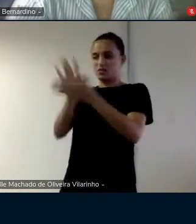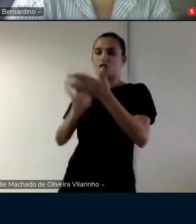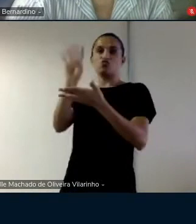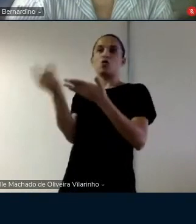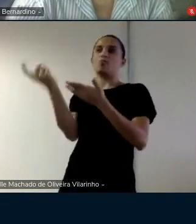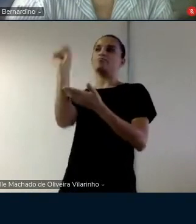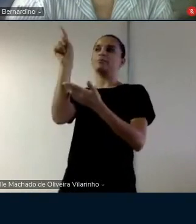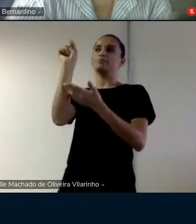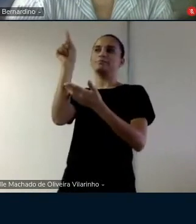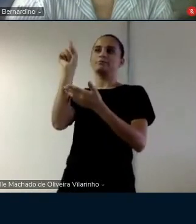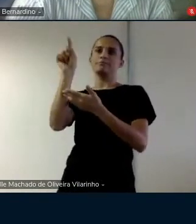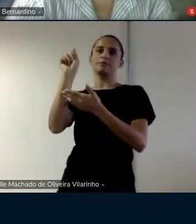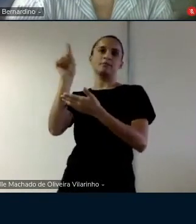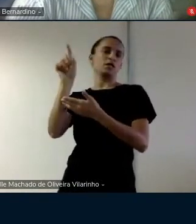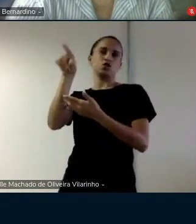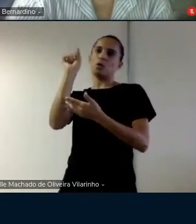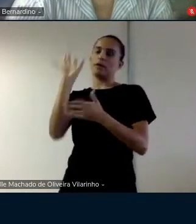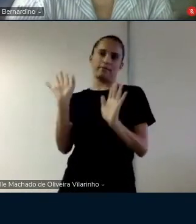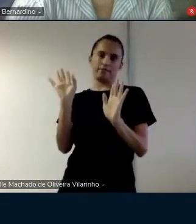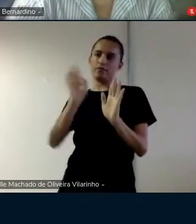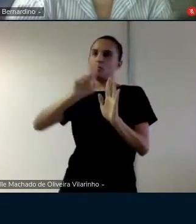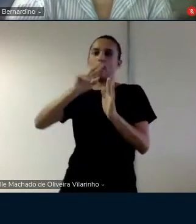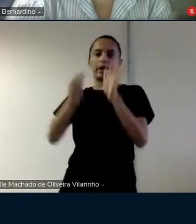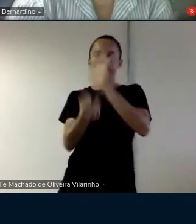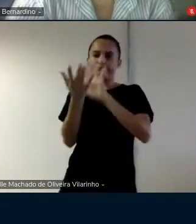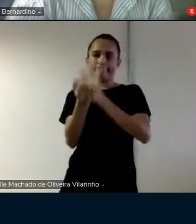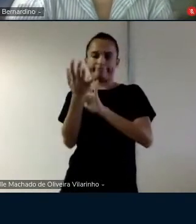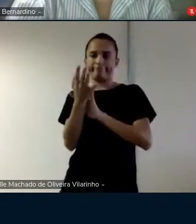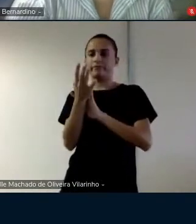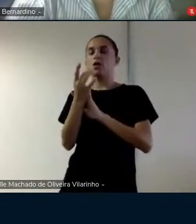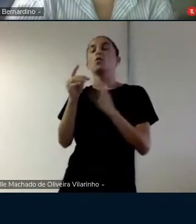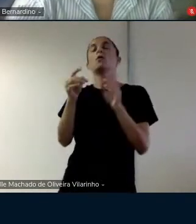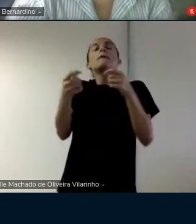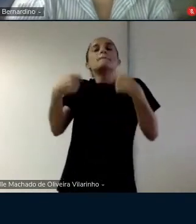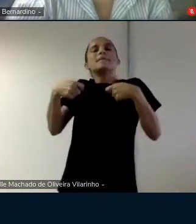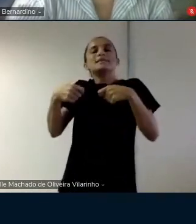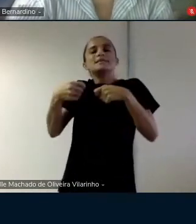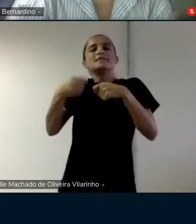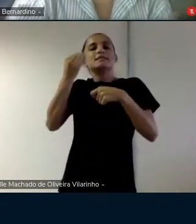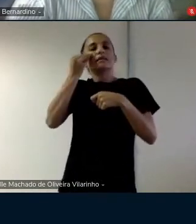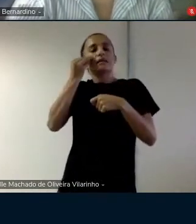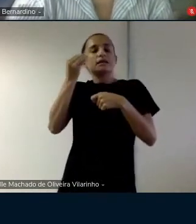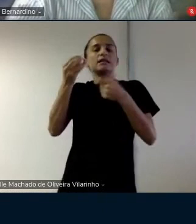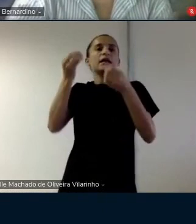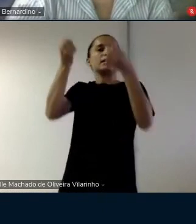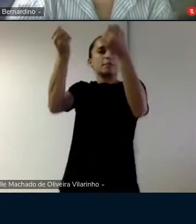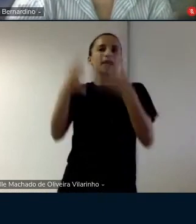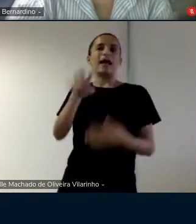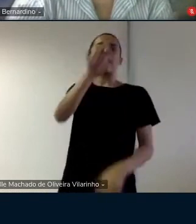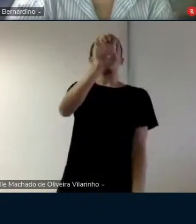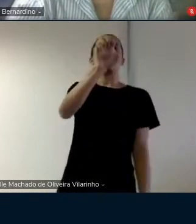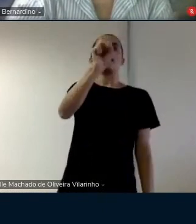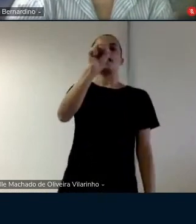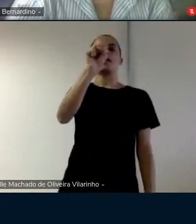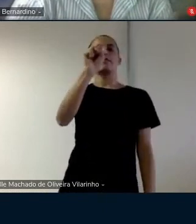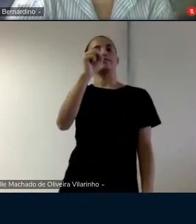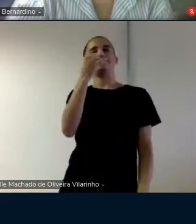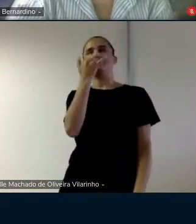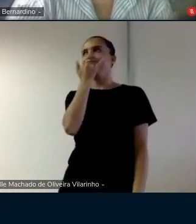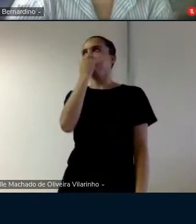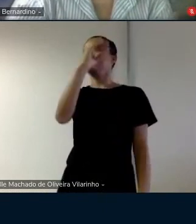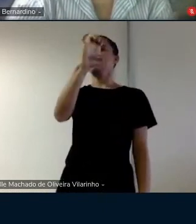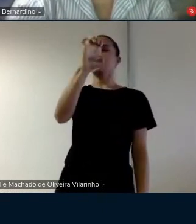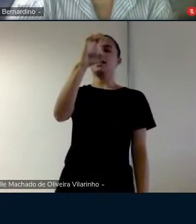você tem economia economista então acho que você tem de mostrar como é que esses problemas se resolvem porque ele tira só o ar senão ficaria